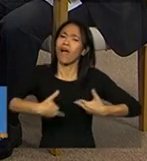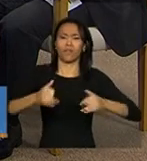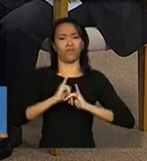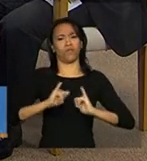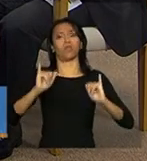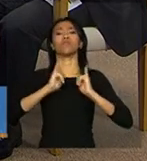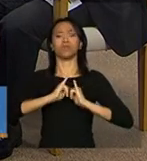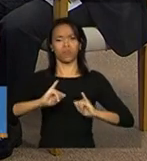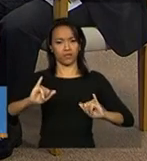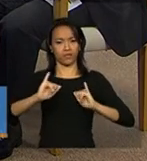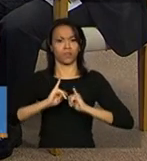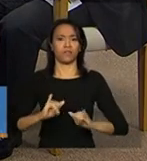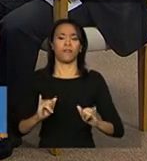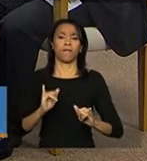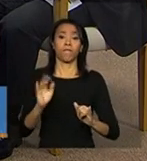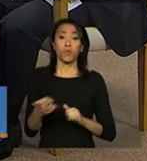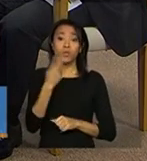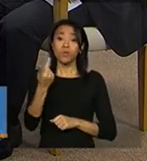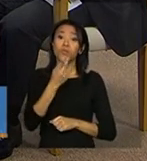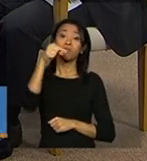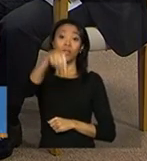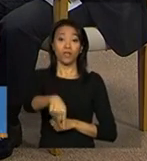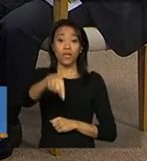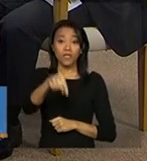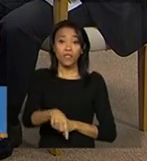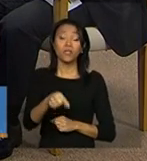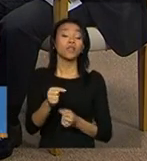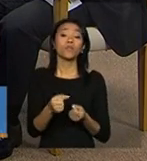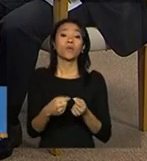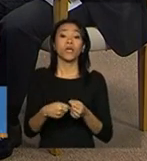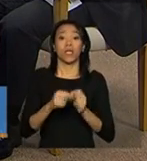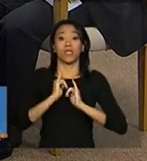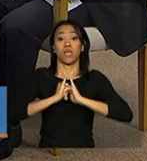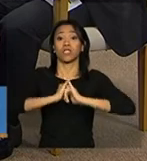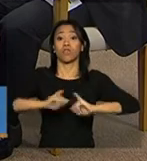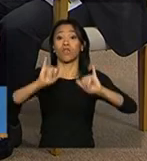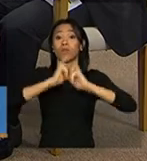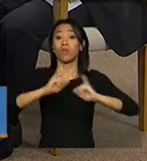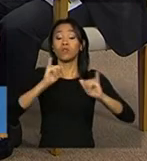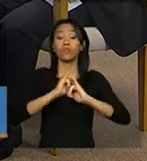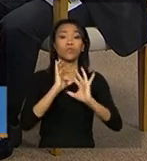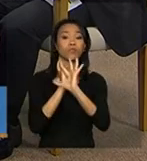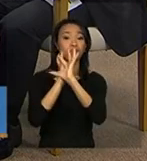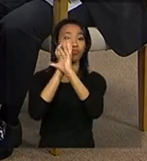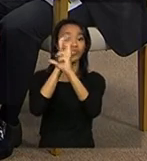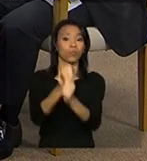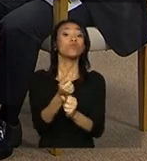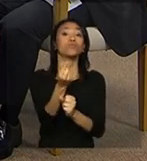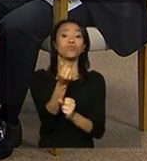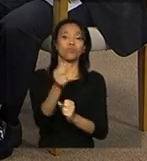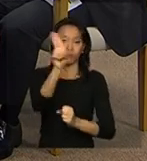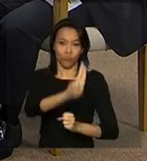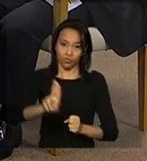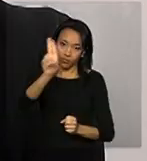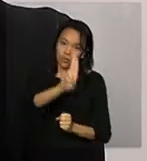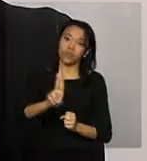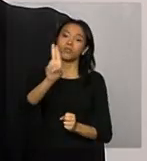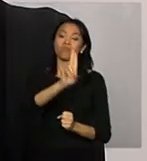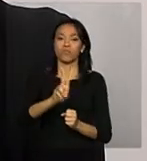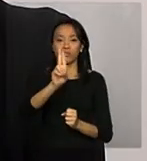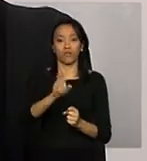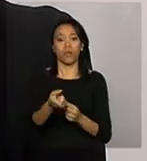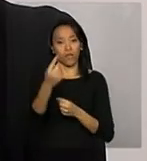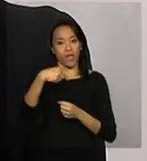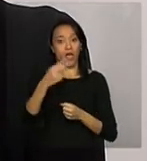da prestação de contas relacionadas aos recursos oriundos da